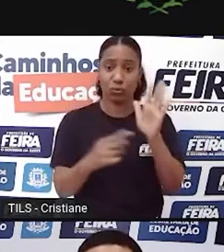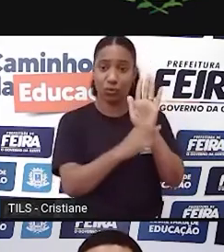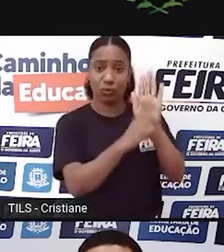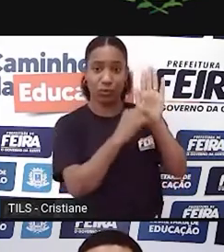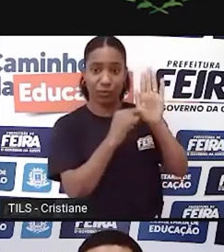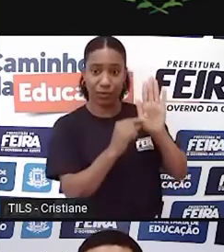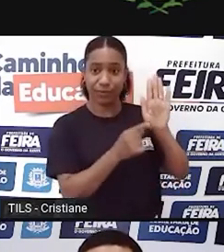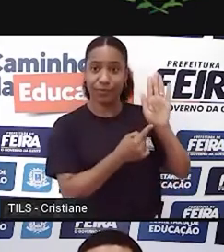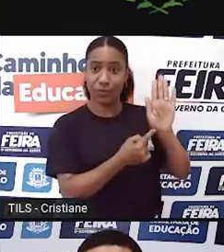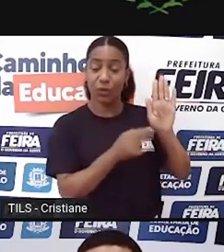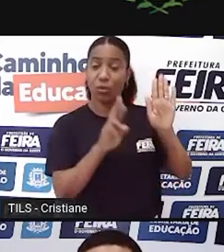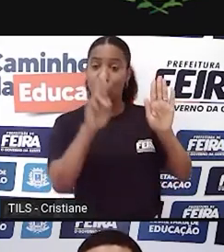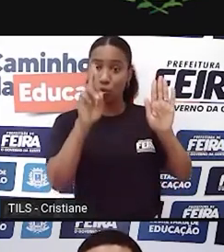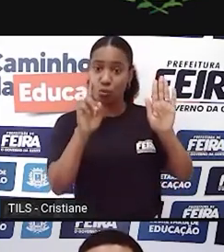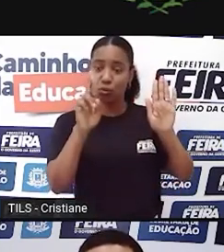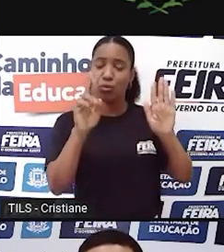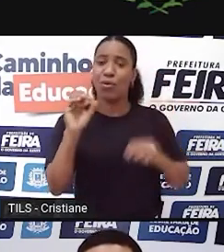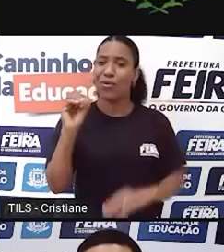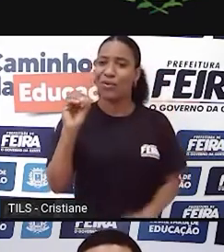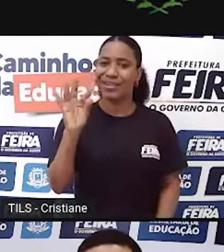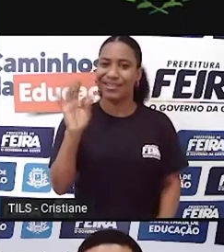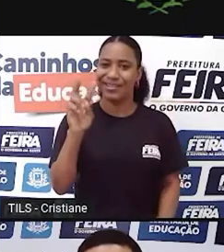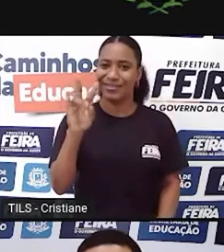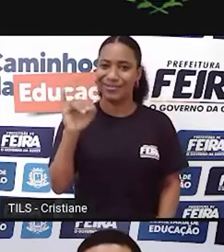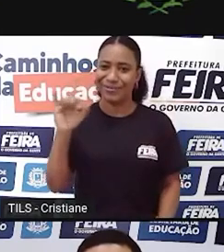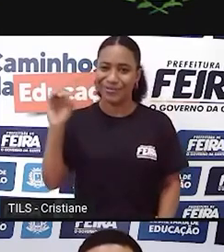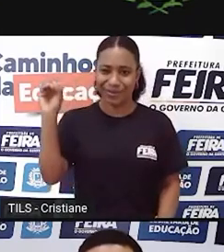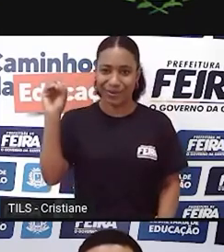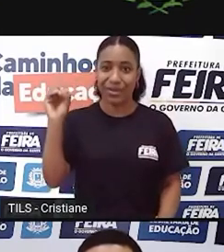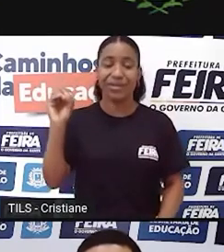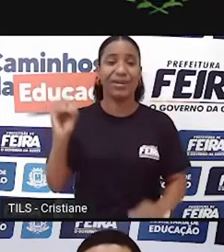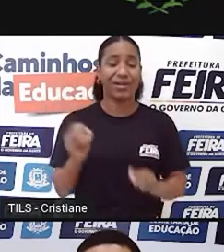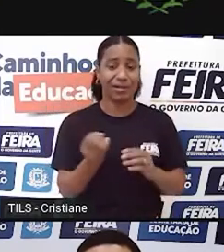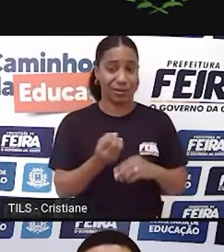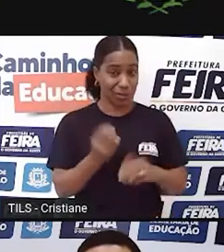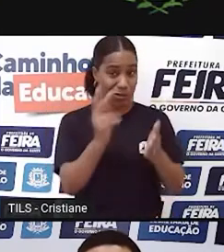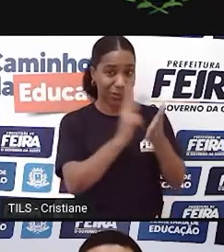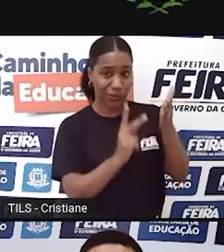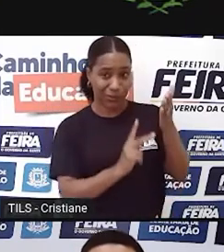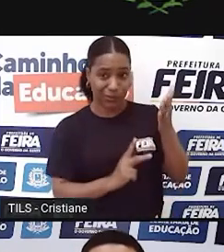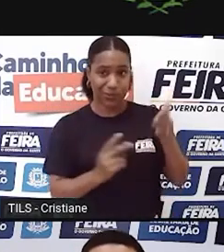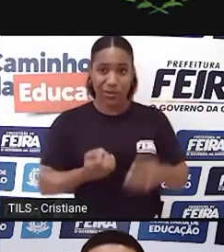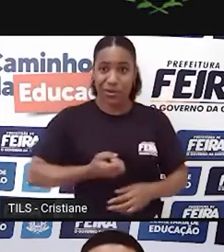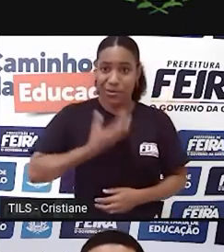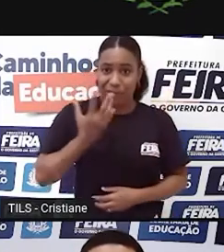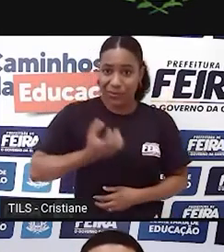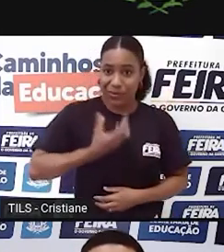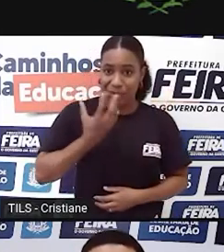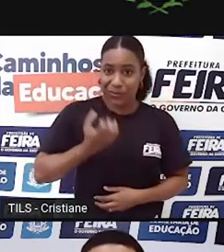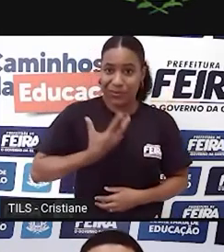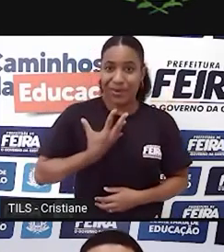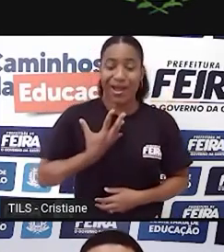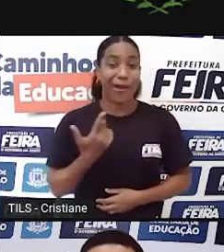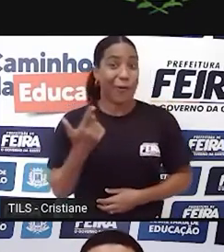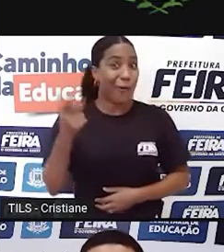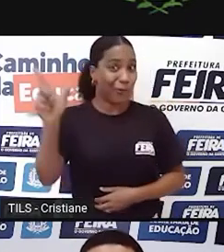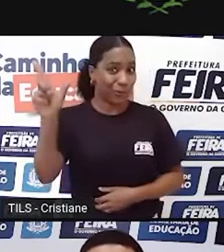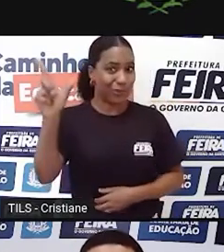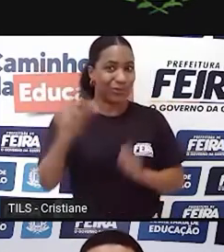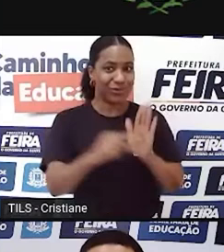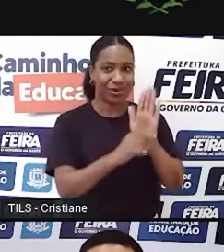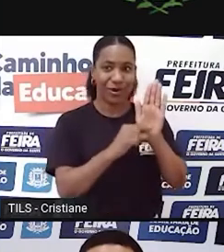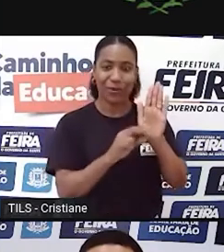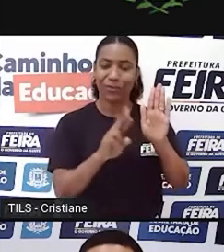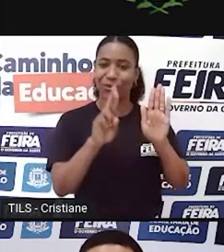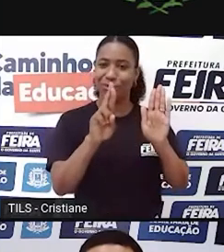ideia de que o poema é este encontro. E aí entra Antônio Cândido, quando diz